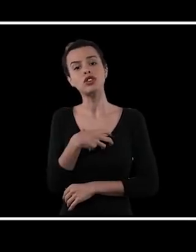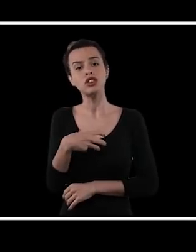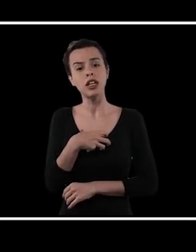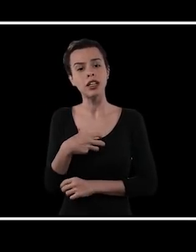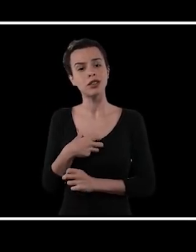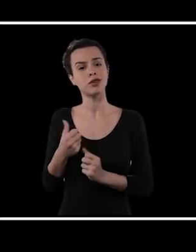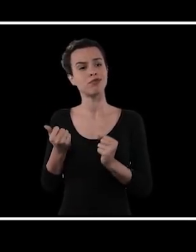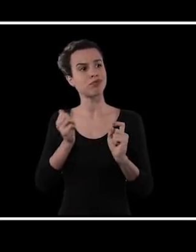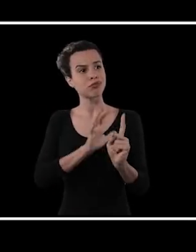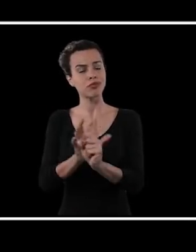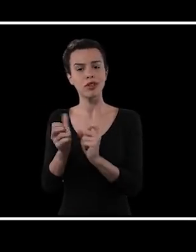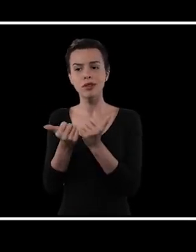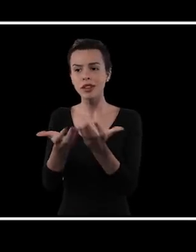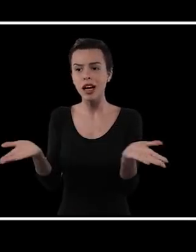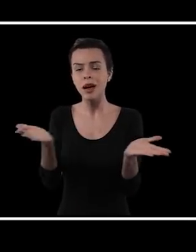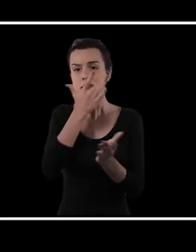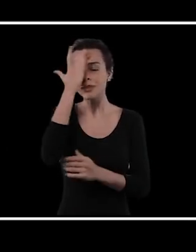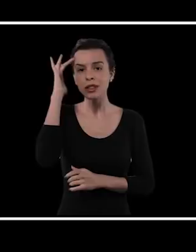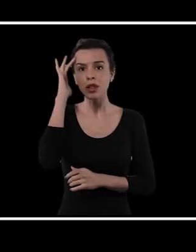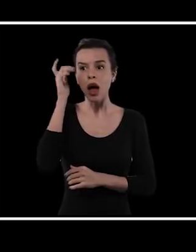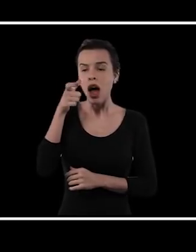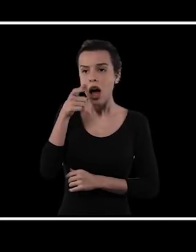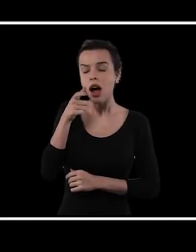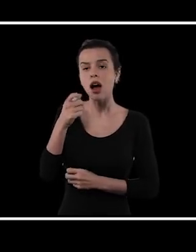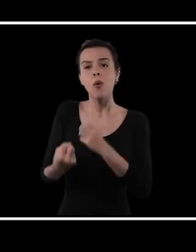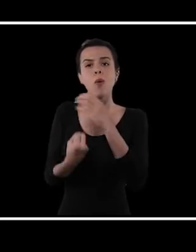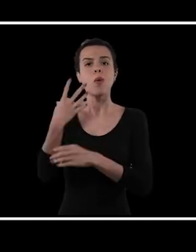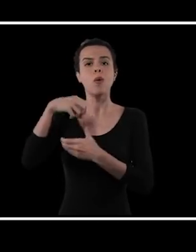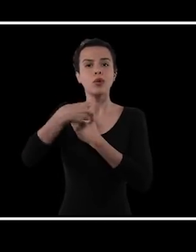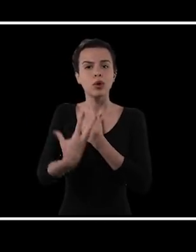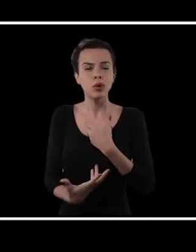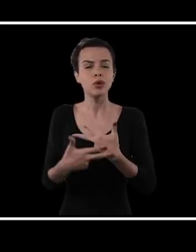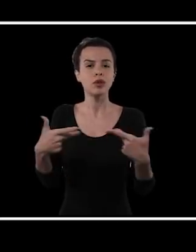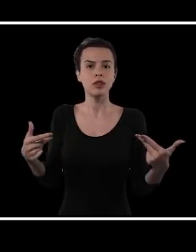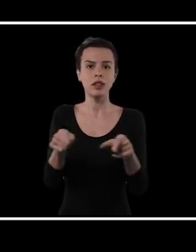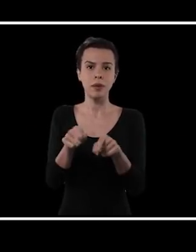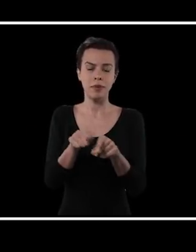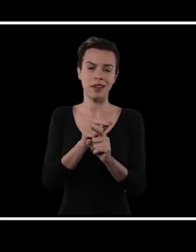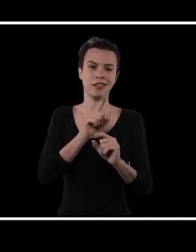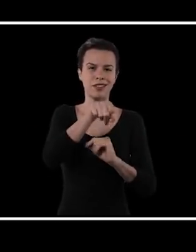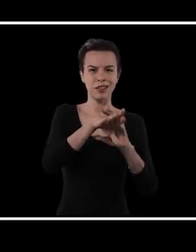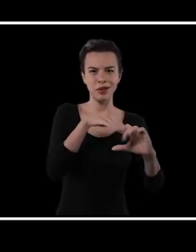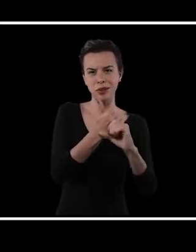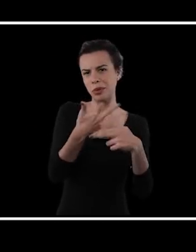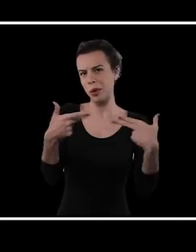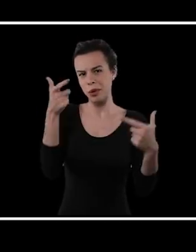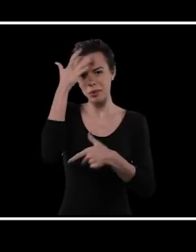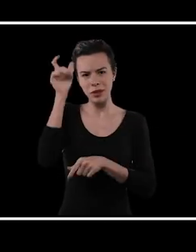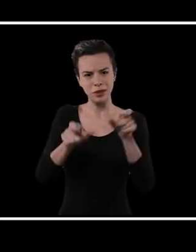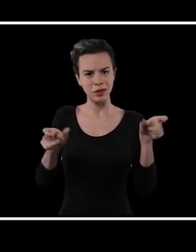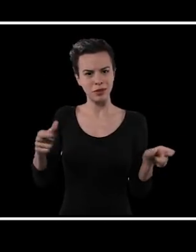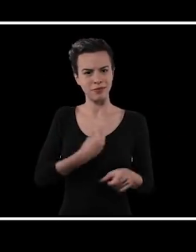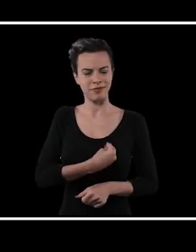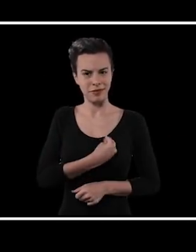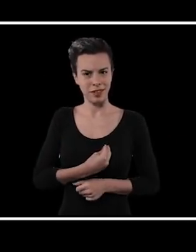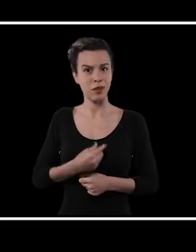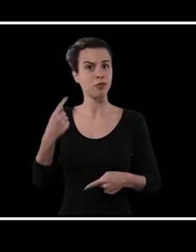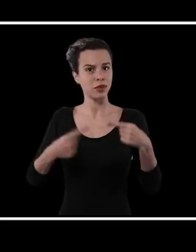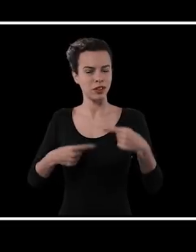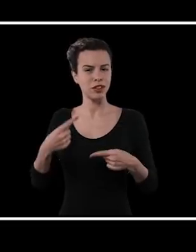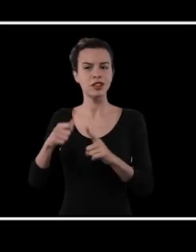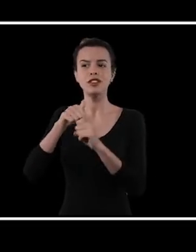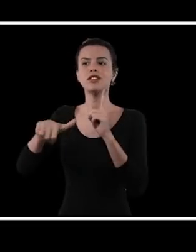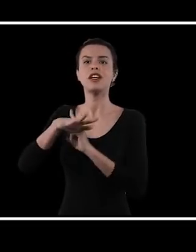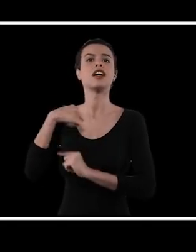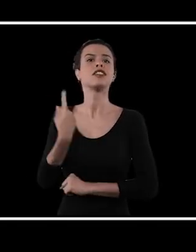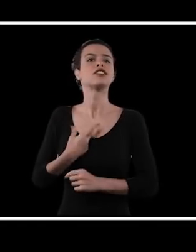mecanismos que vão expor as pessoas ao tipo de conteúdo que é produzido, inclusive, nas redes, por você e por as pessoas que estão aqui. Então,